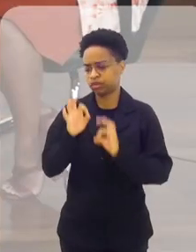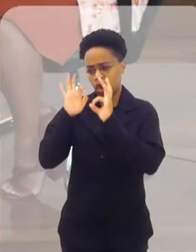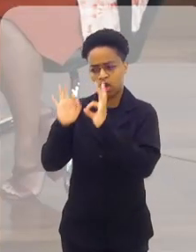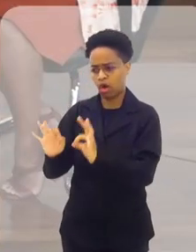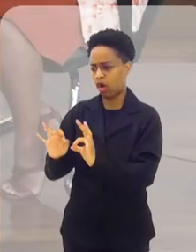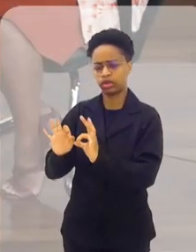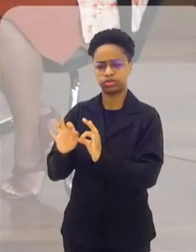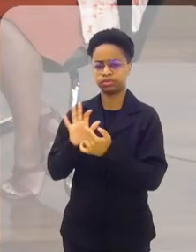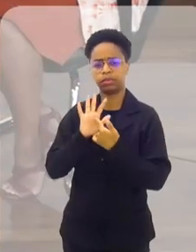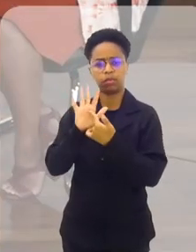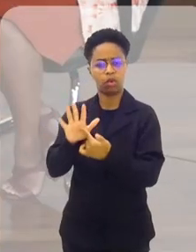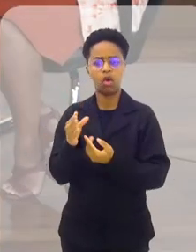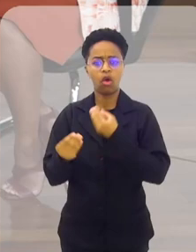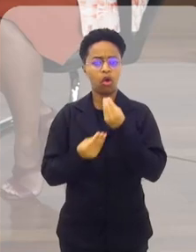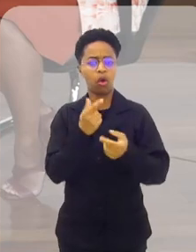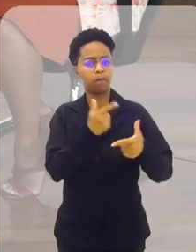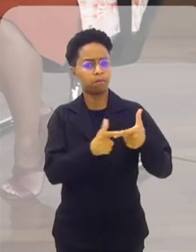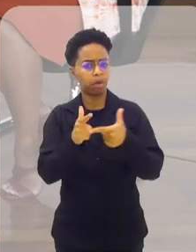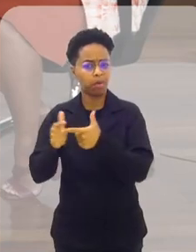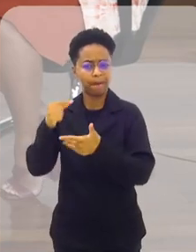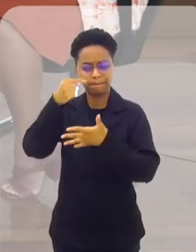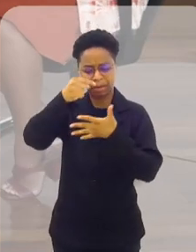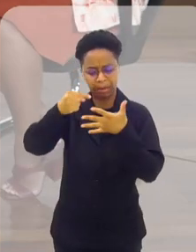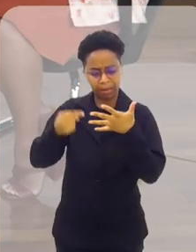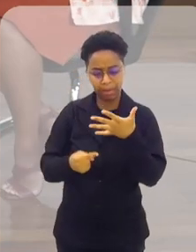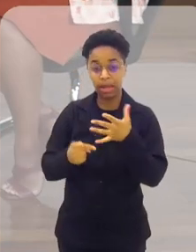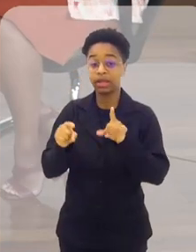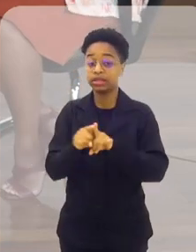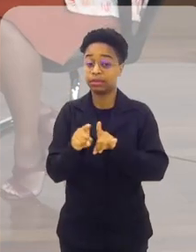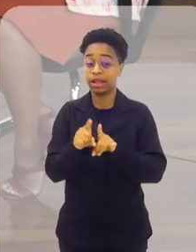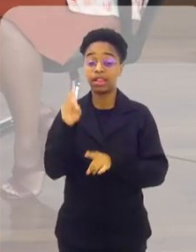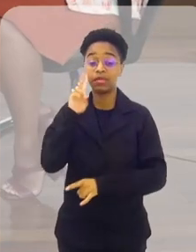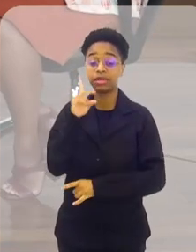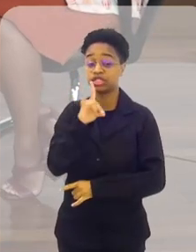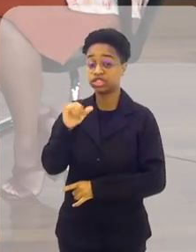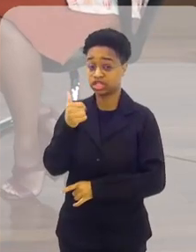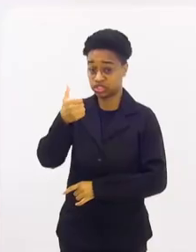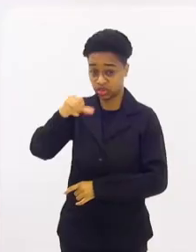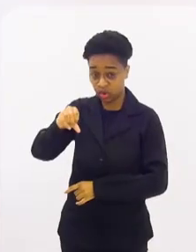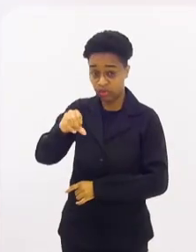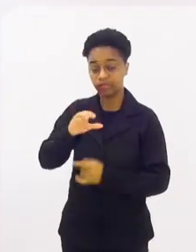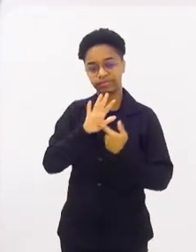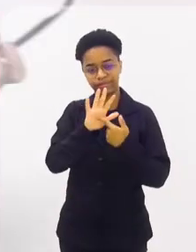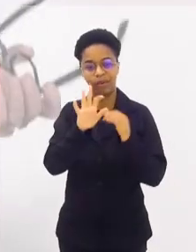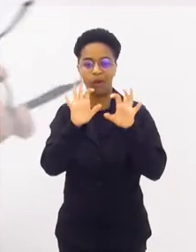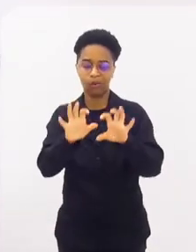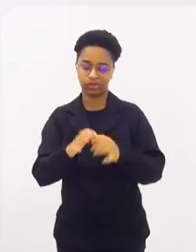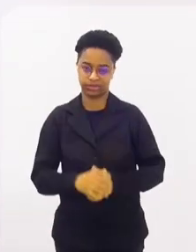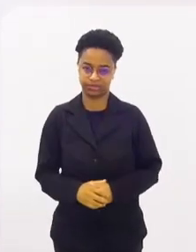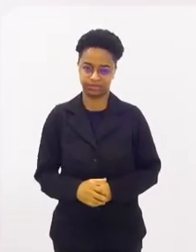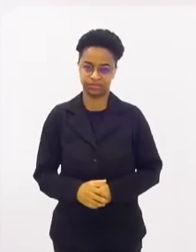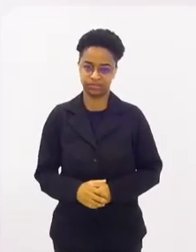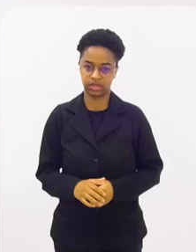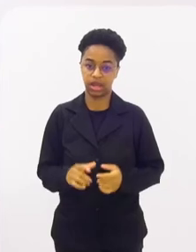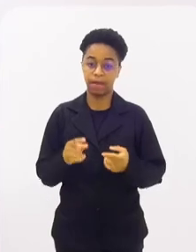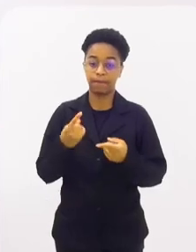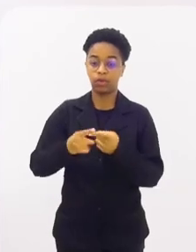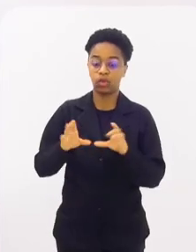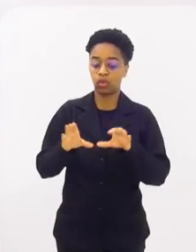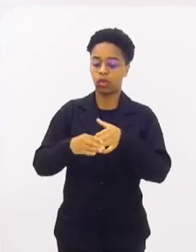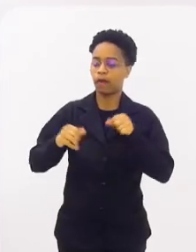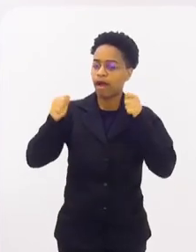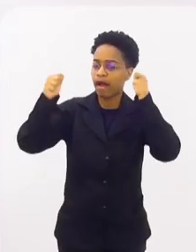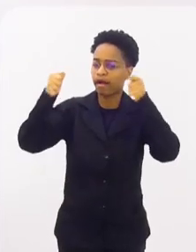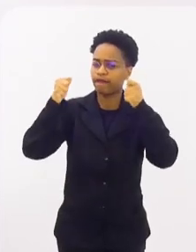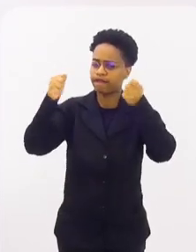bem demarcado com os problemas que a questão tem. Lembrando que esse dia 19 é um dia que traduz isso, né? O do